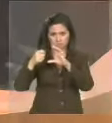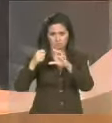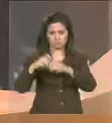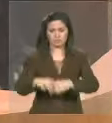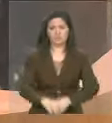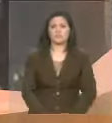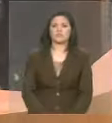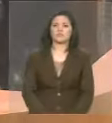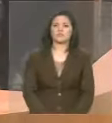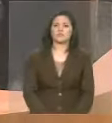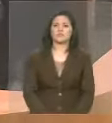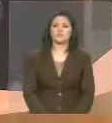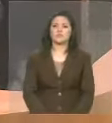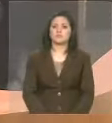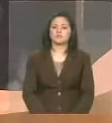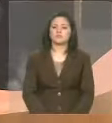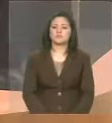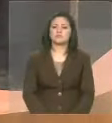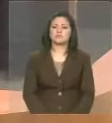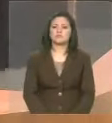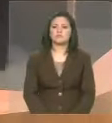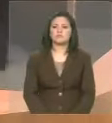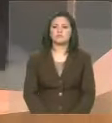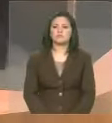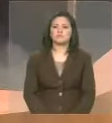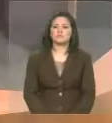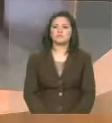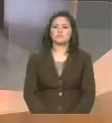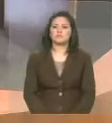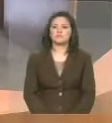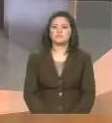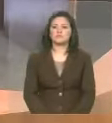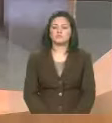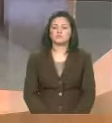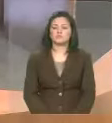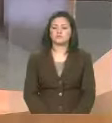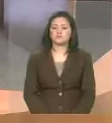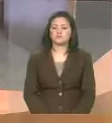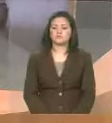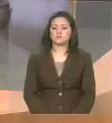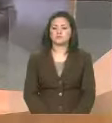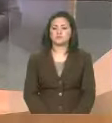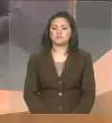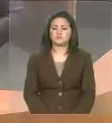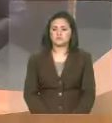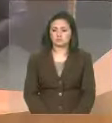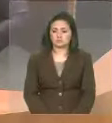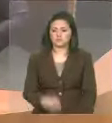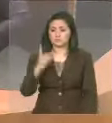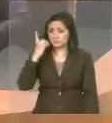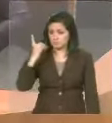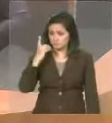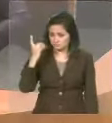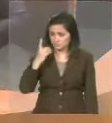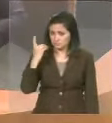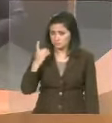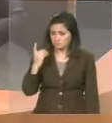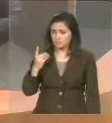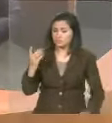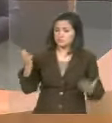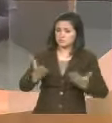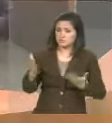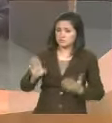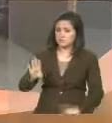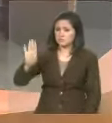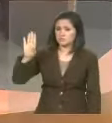E não achando suficiente o deputado, hoje candidato ao governo